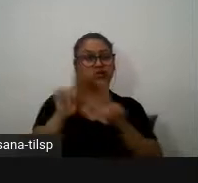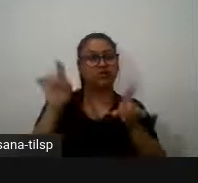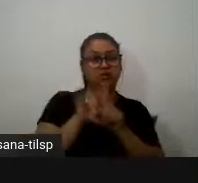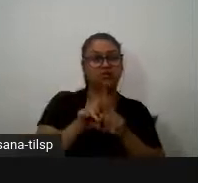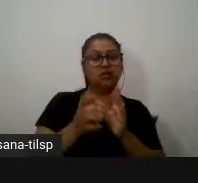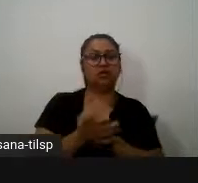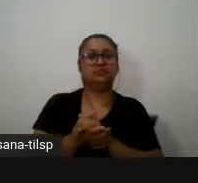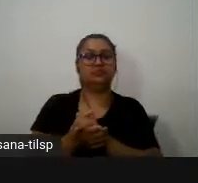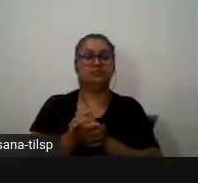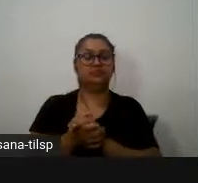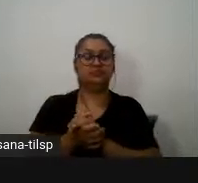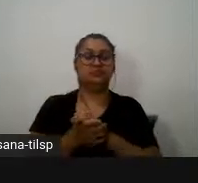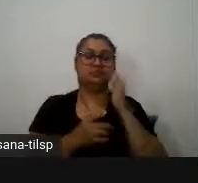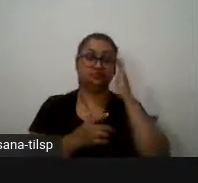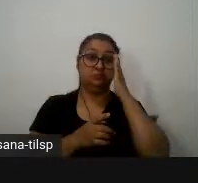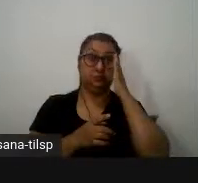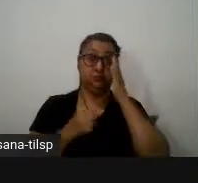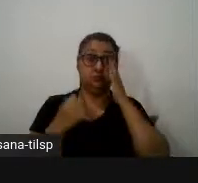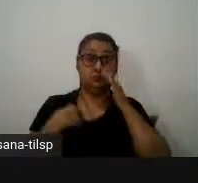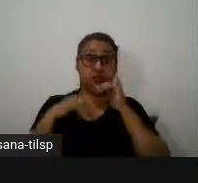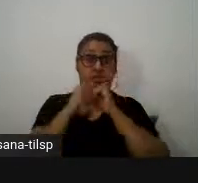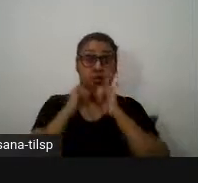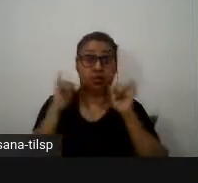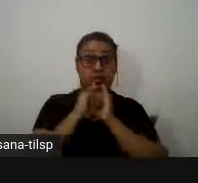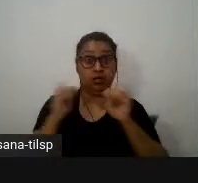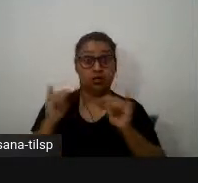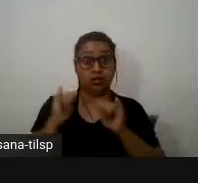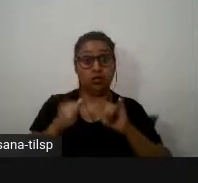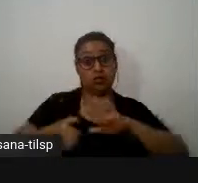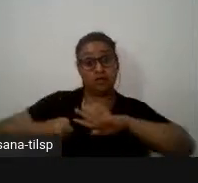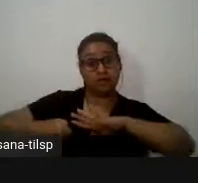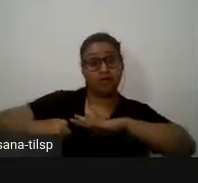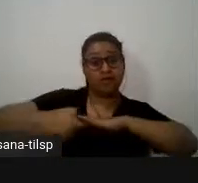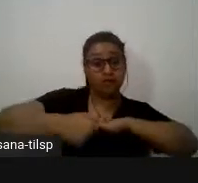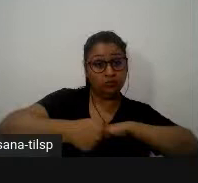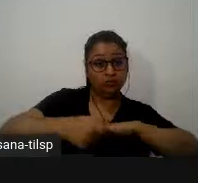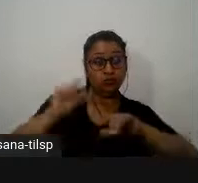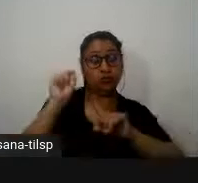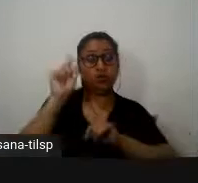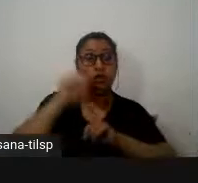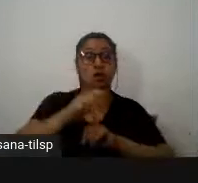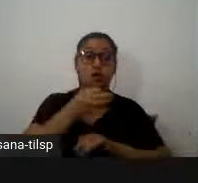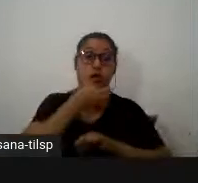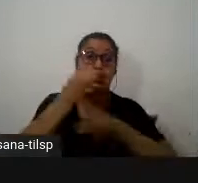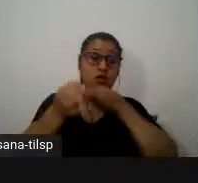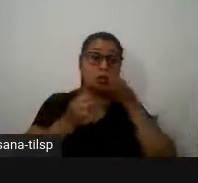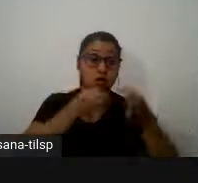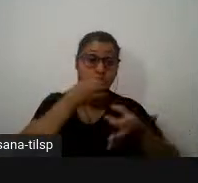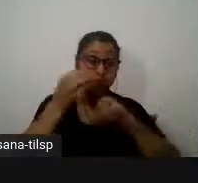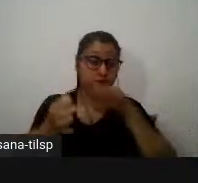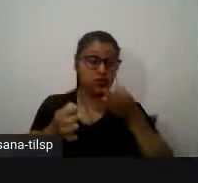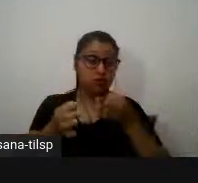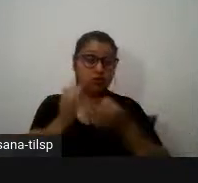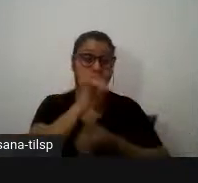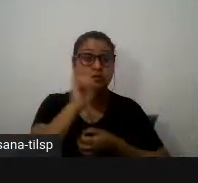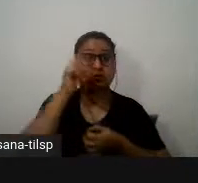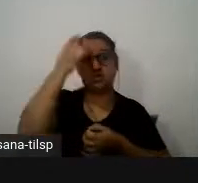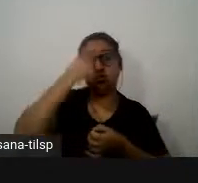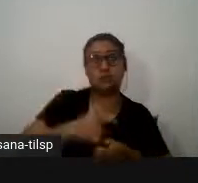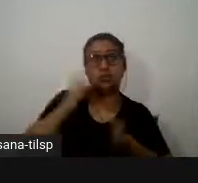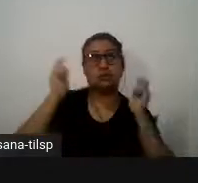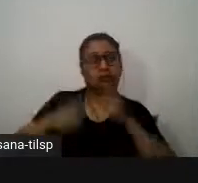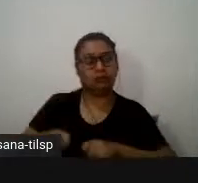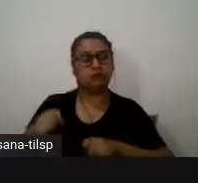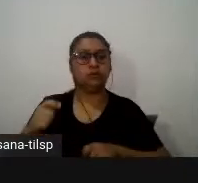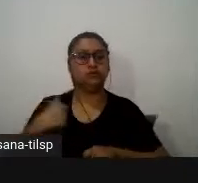reformo esta questão das notícias ou das notícias falsas o que é que é opinião ou o é que é factual ou seja sermos capazes